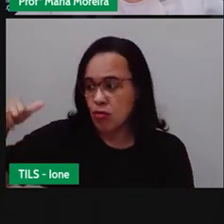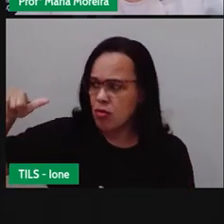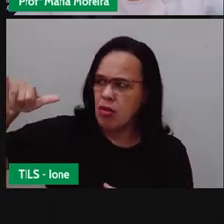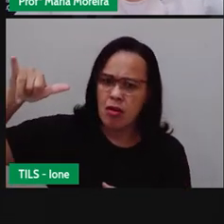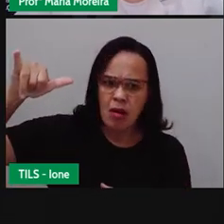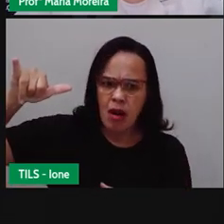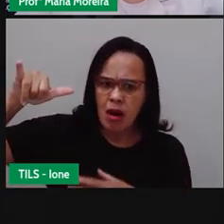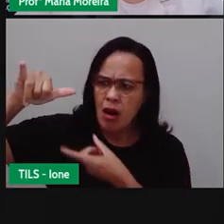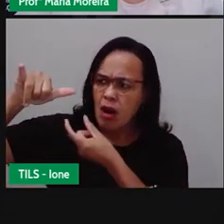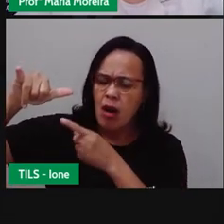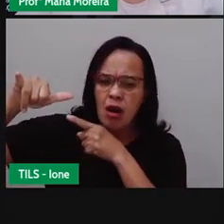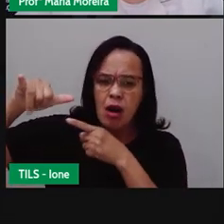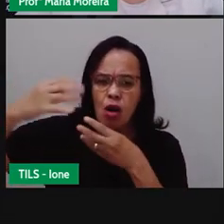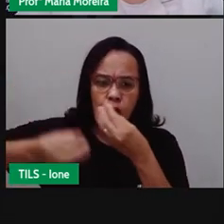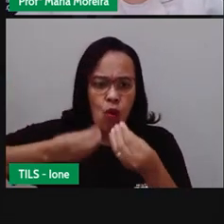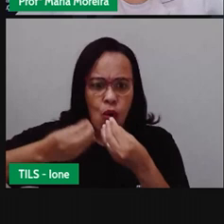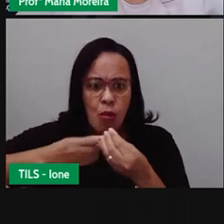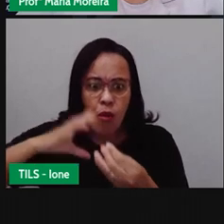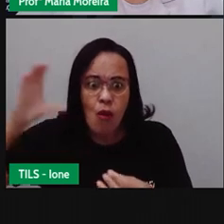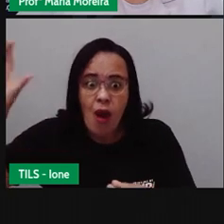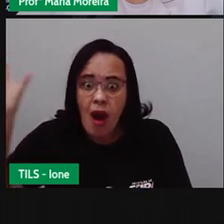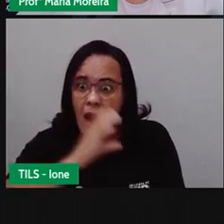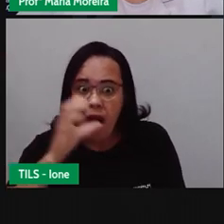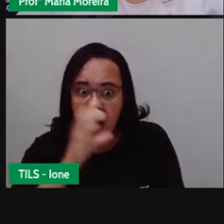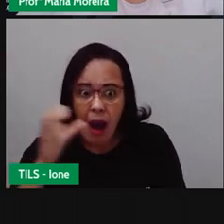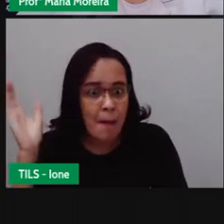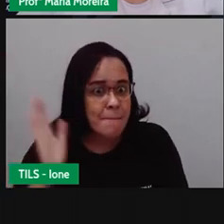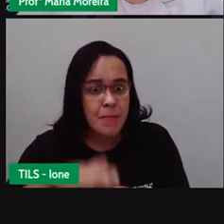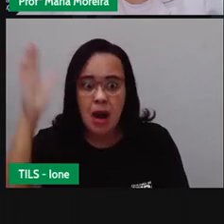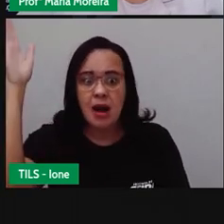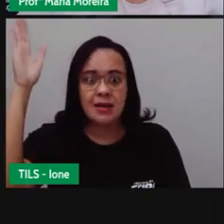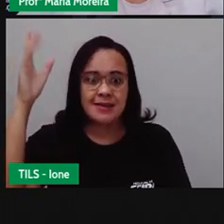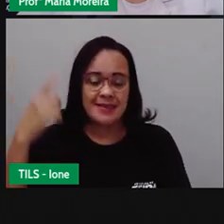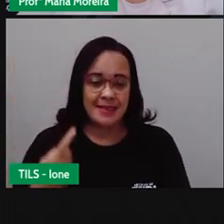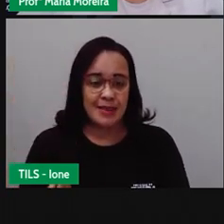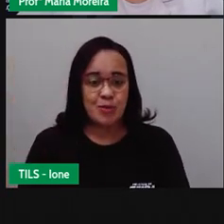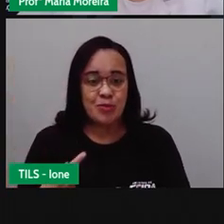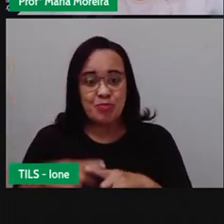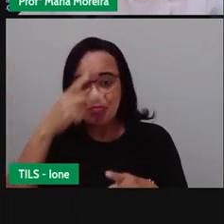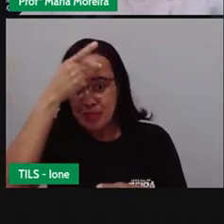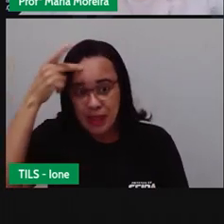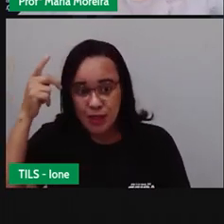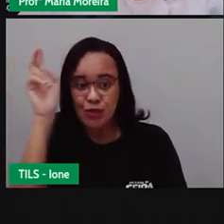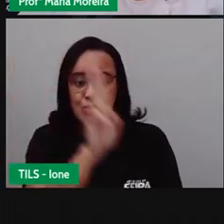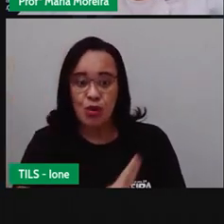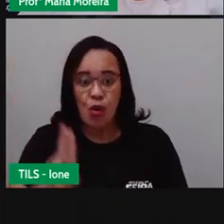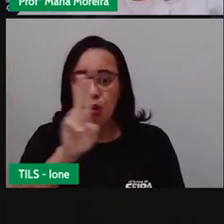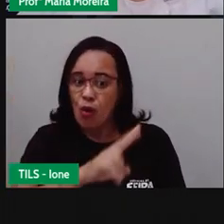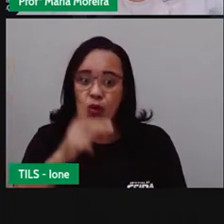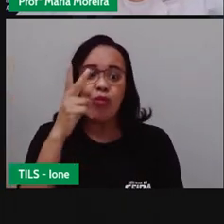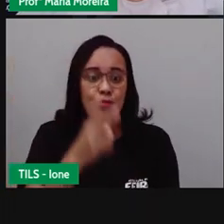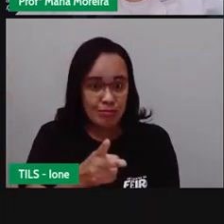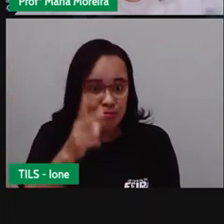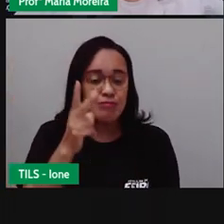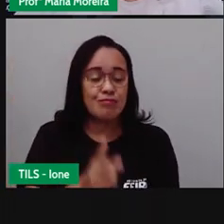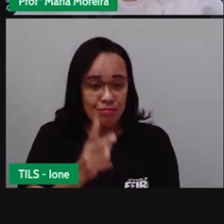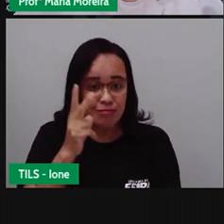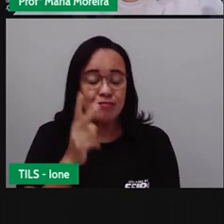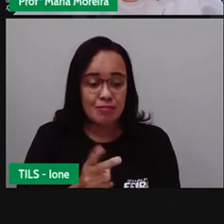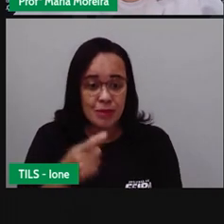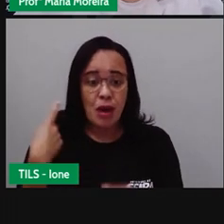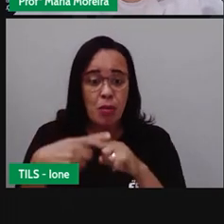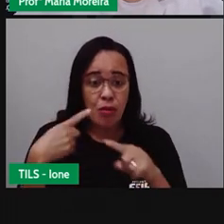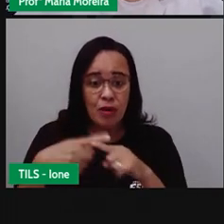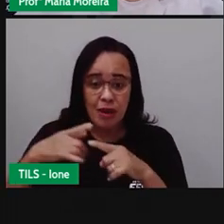não é isso? Ele é muito utilizado por pessoas que fazem viagens a longas distâncias. Lembra que a Pró conversou aqui, que Anderson falou, olha,